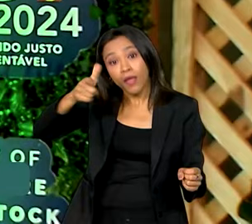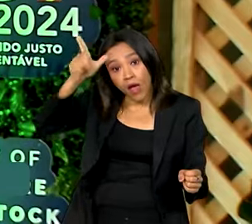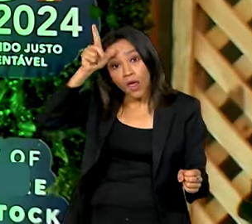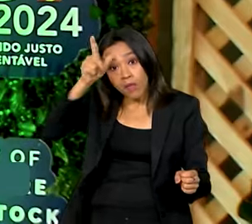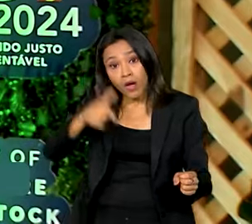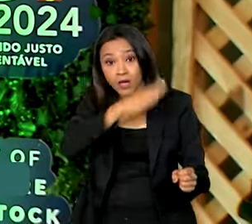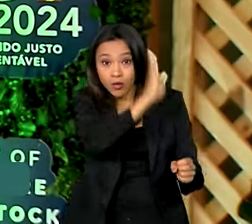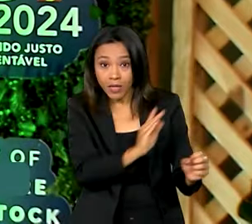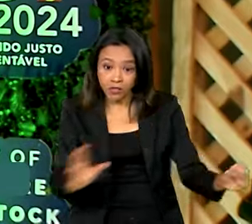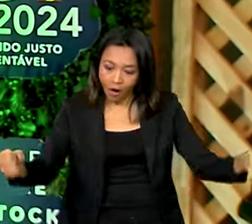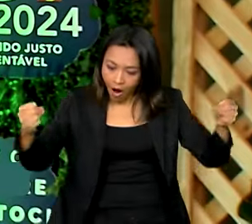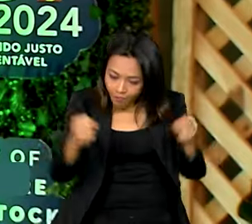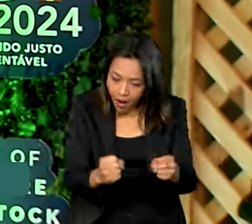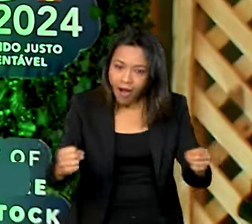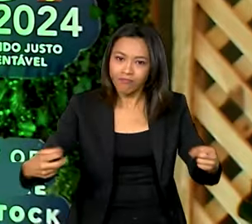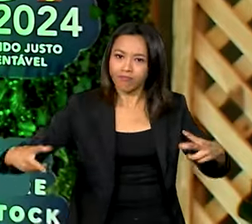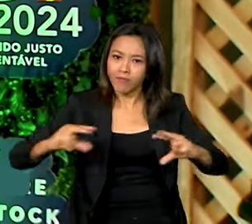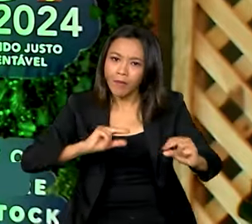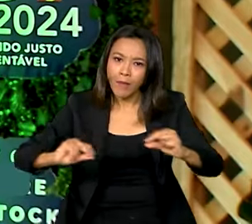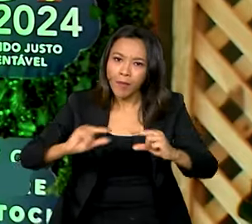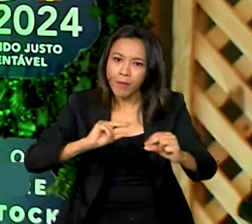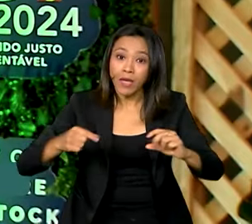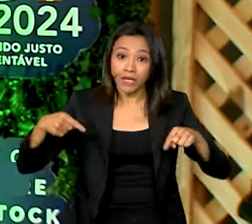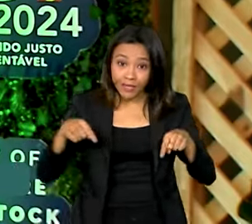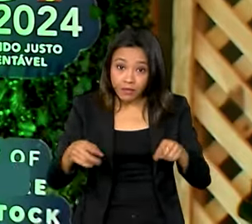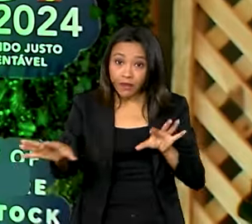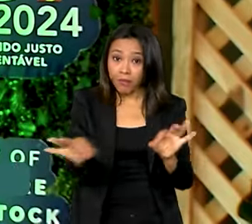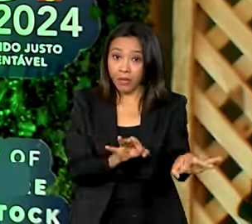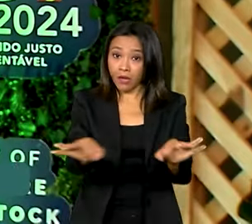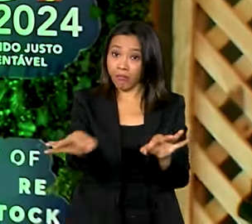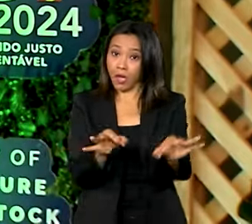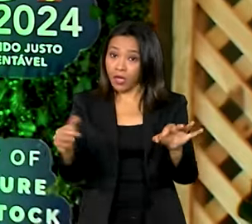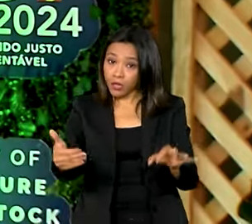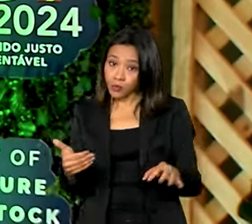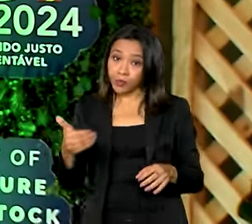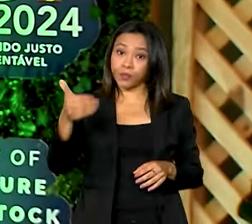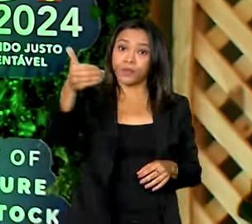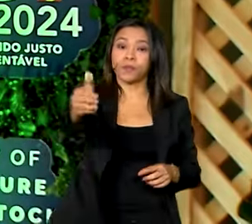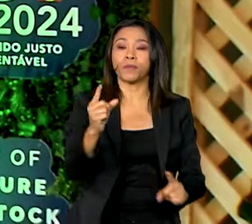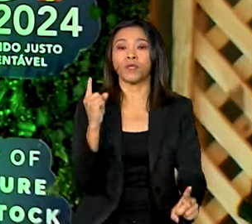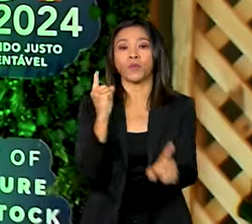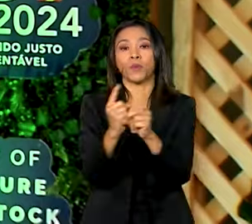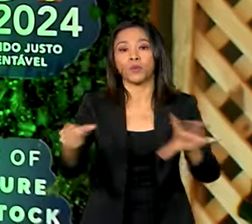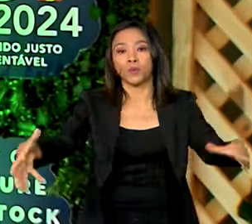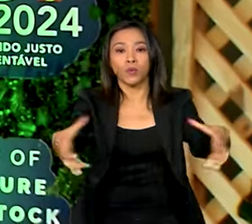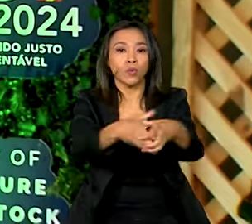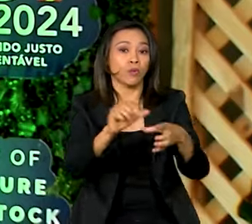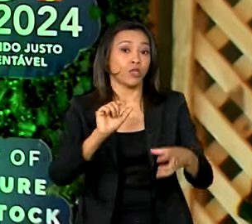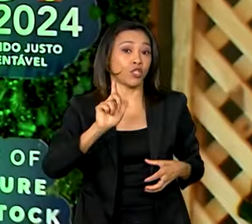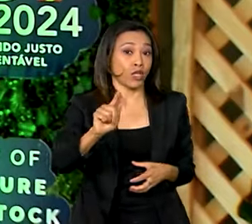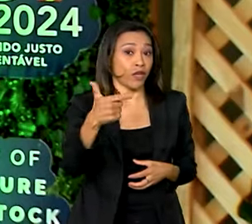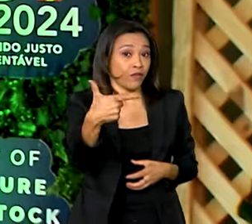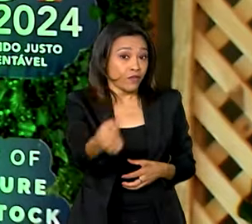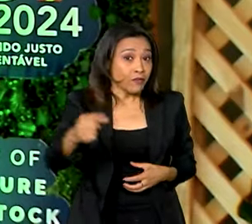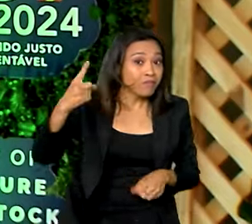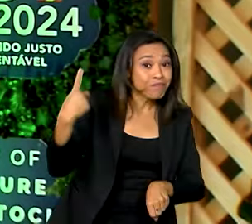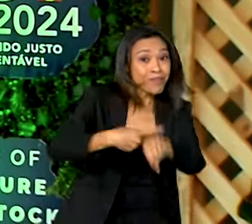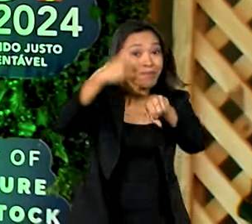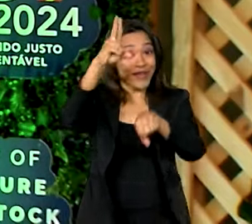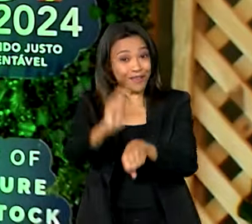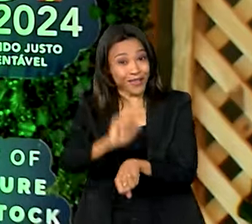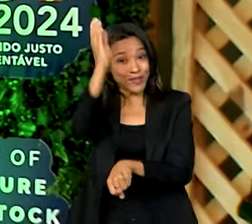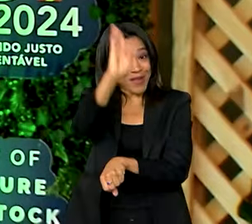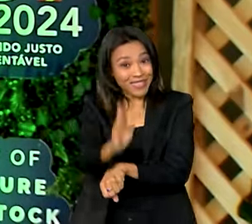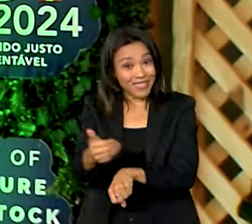Esta é uma das reuniões ministeriais que preparam o caminho para a cúpula do G20, que será sediada pela primeira vez no Brasil